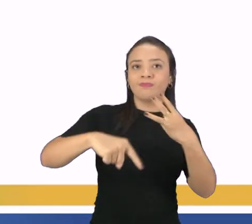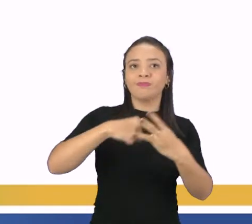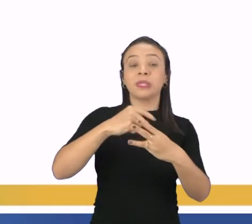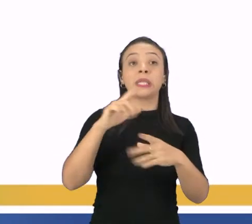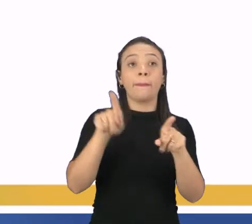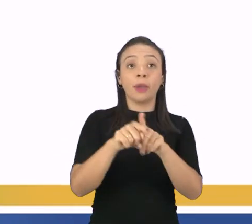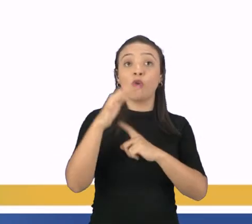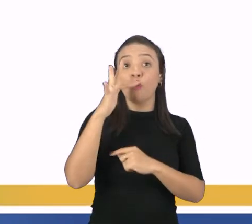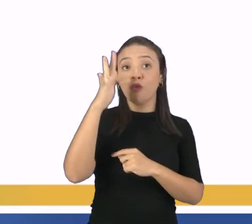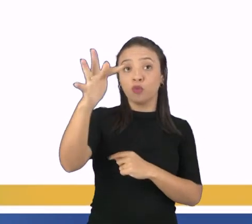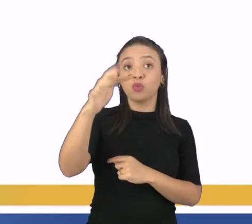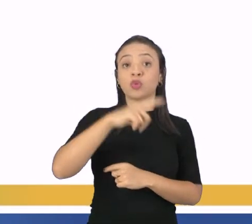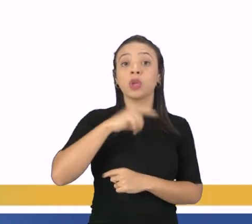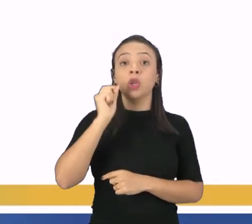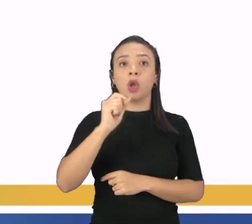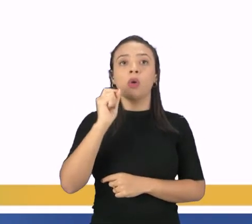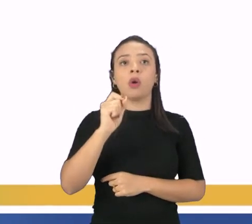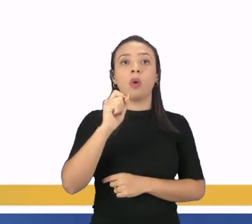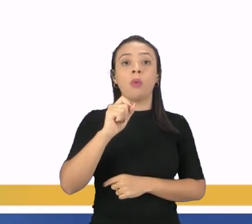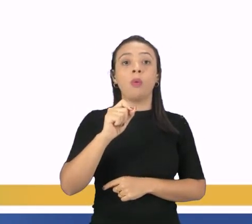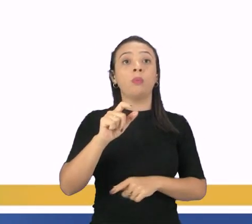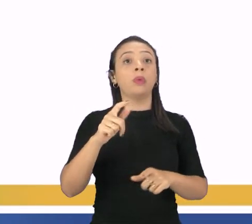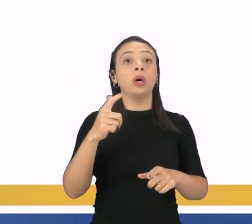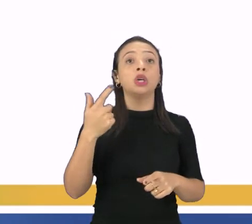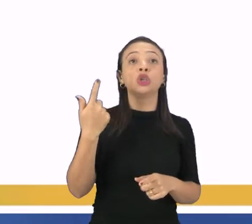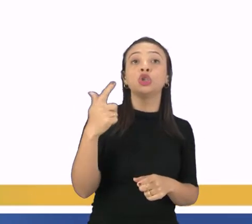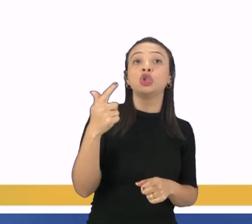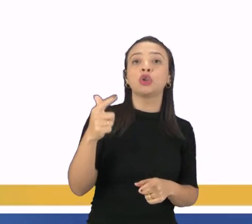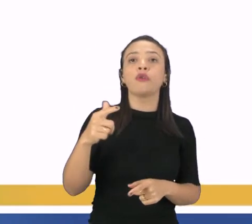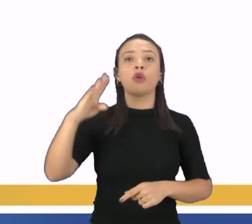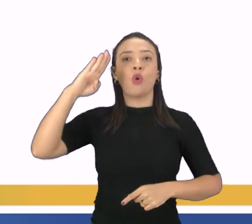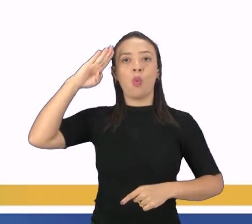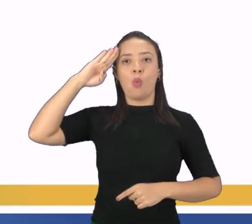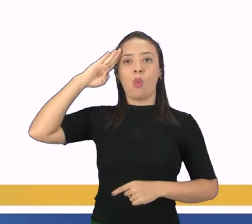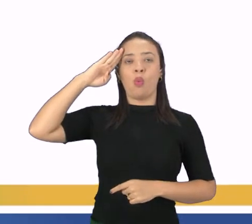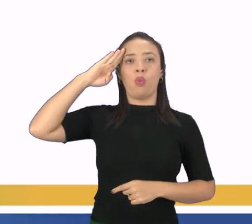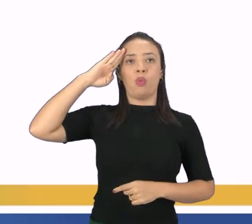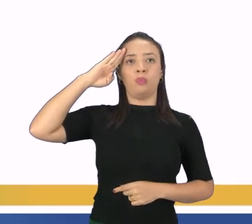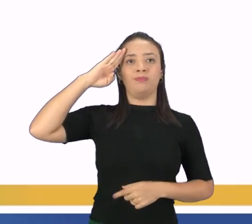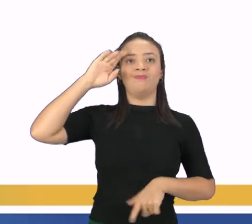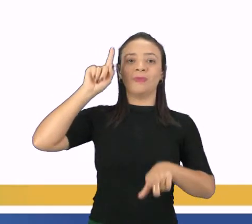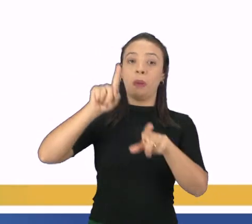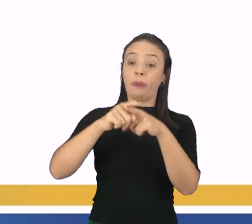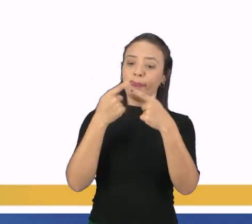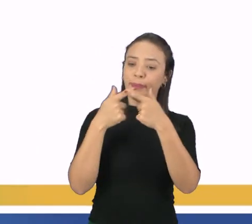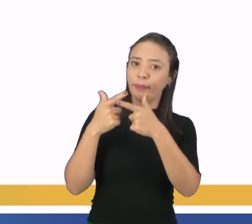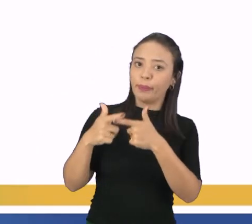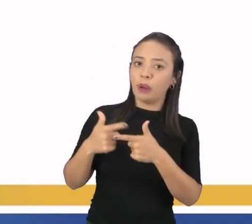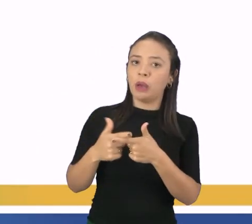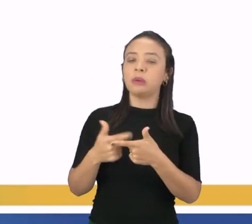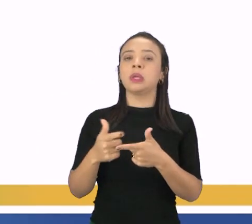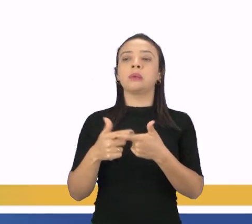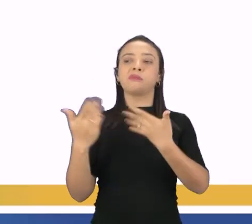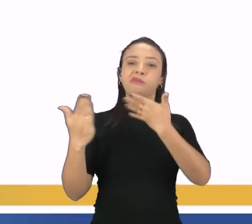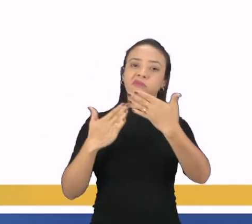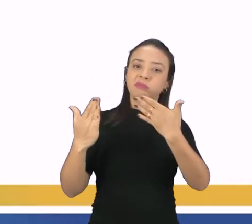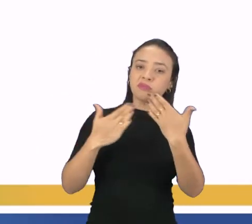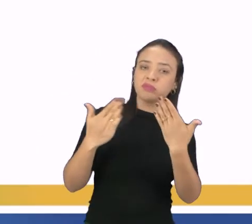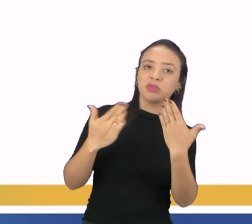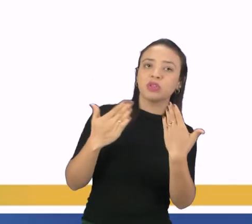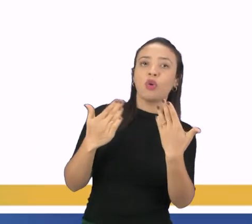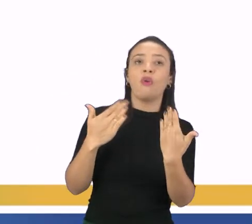futuro haverá de registrar uma geografia das ações militares e as perezas diplomáticas, bastante